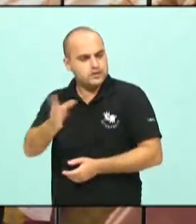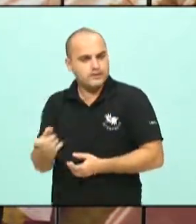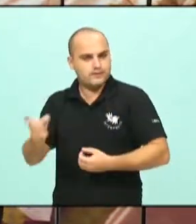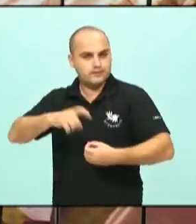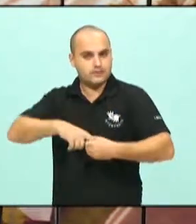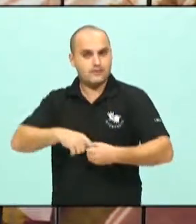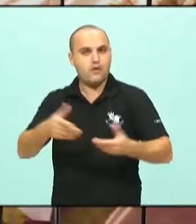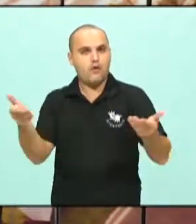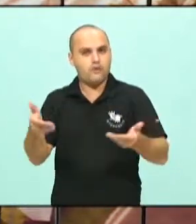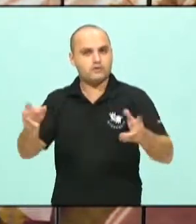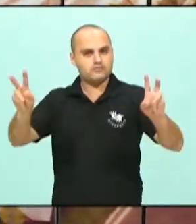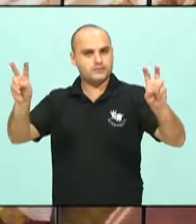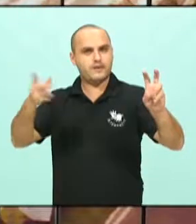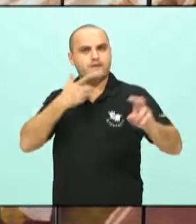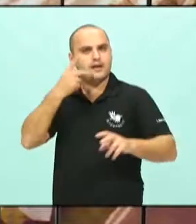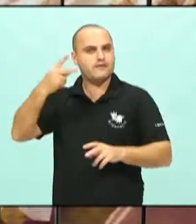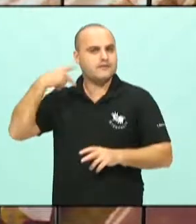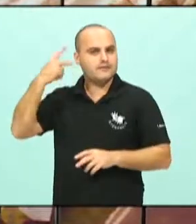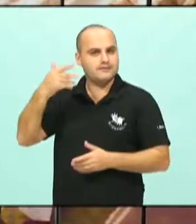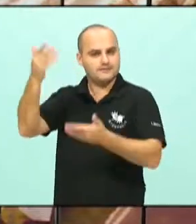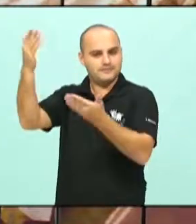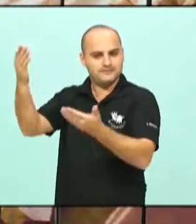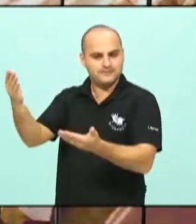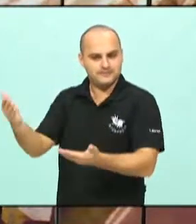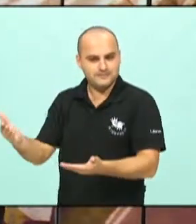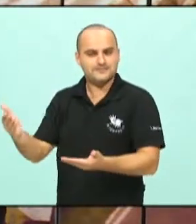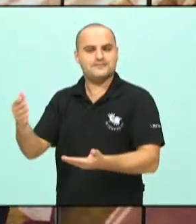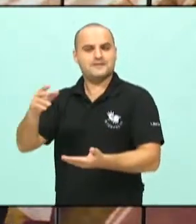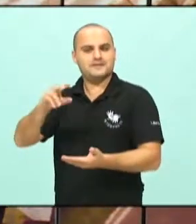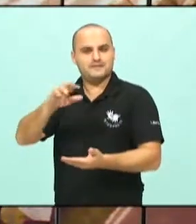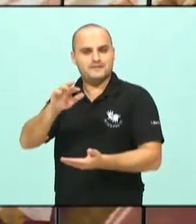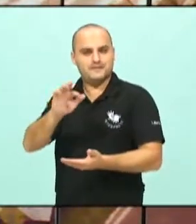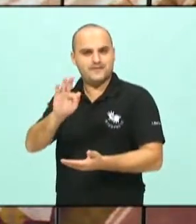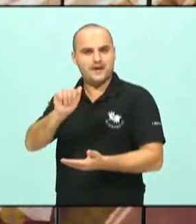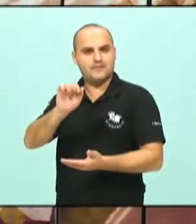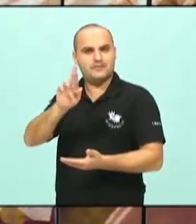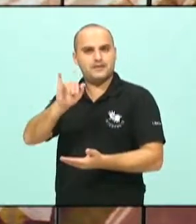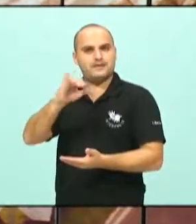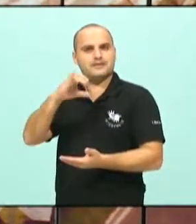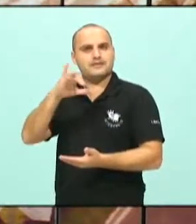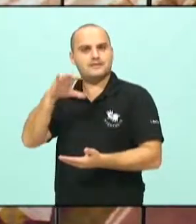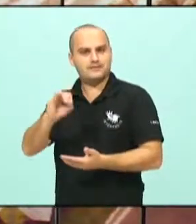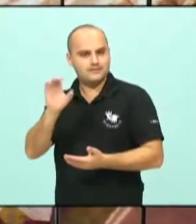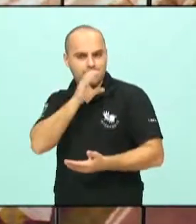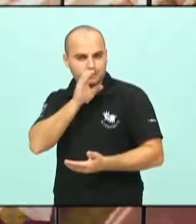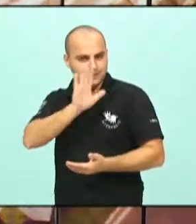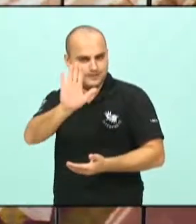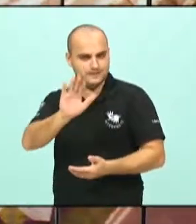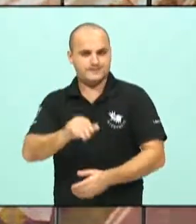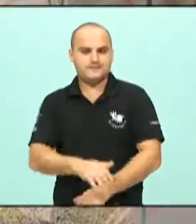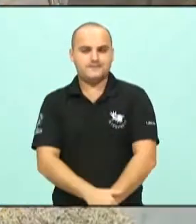volta hoje. falo a vereador com o vereador Fabrício Marinho, do Cidadania. Até já.